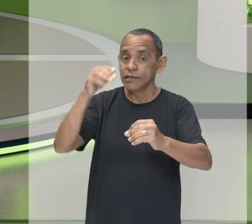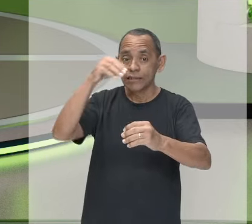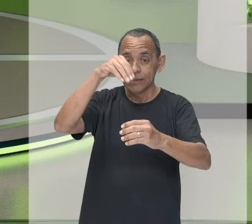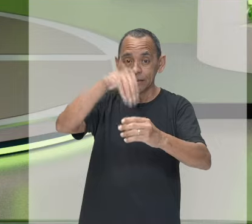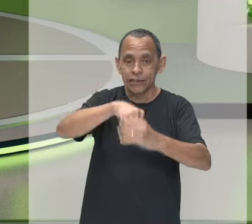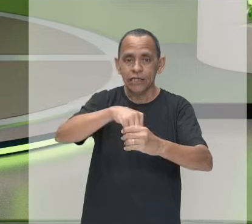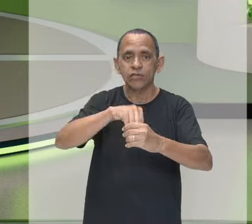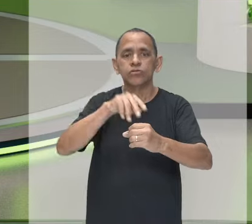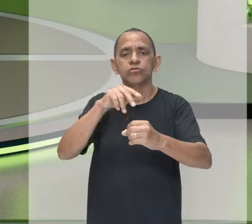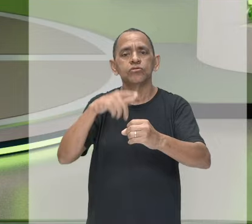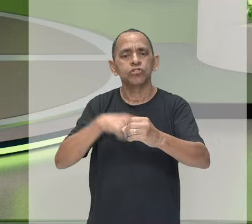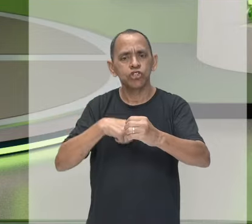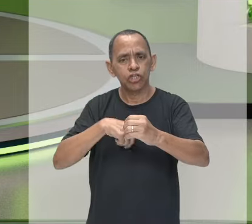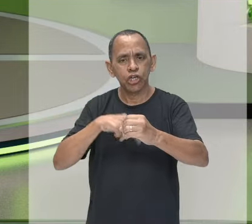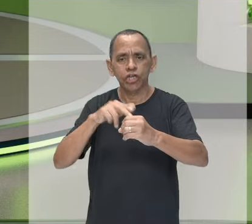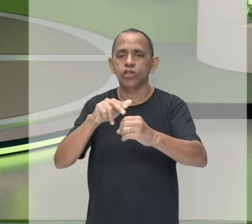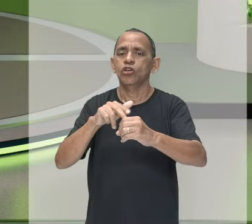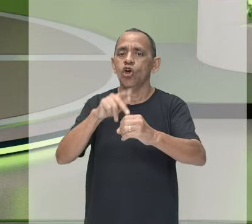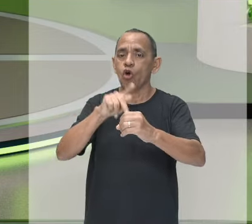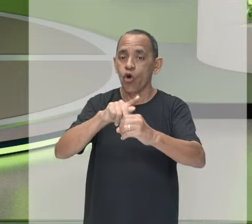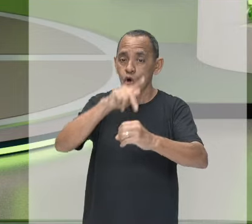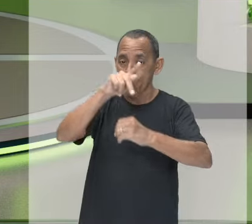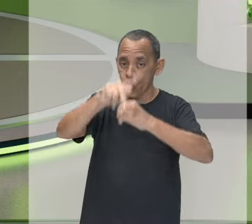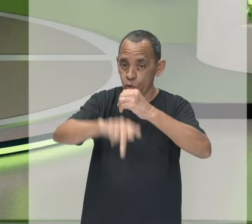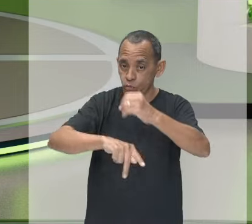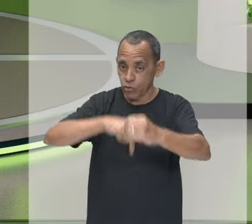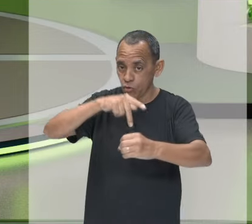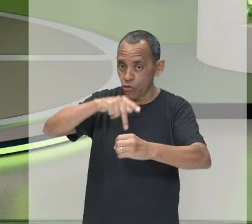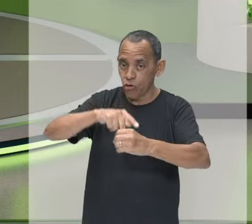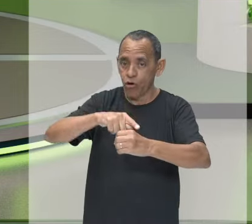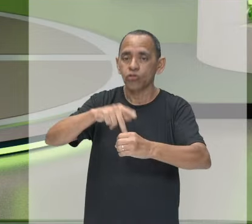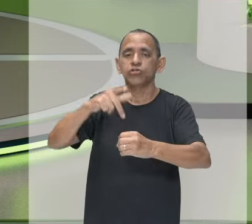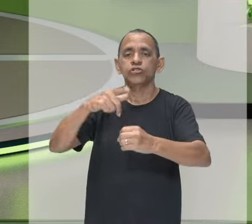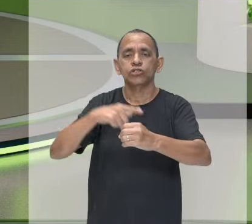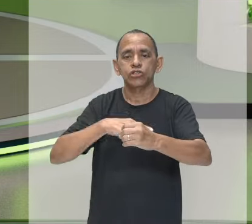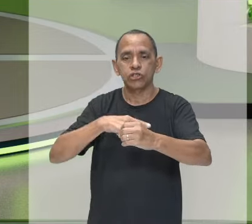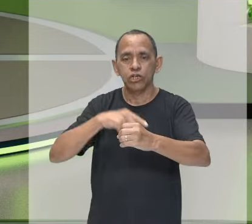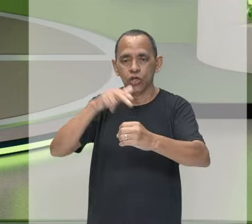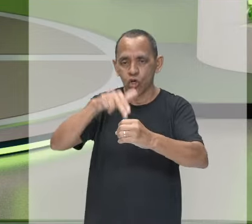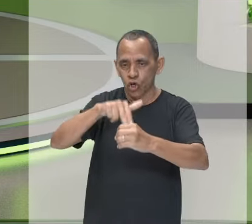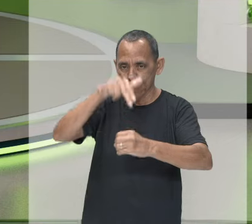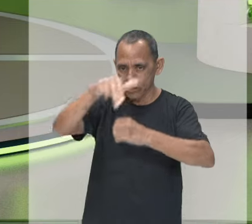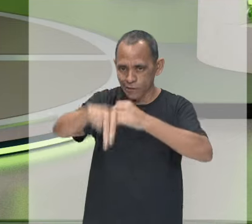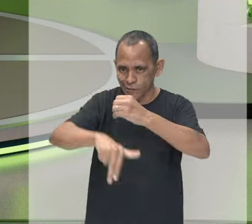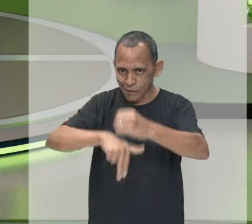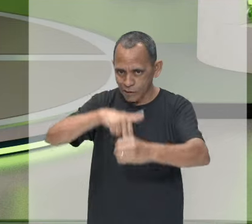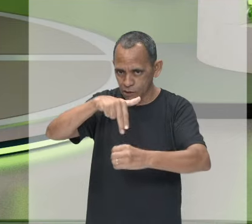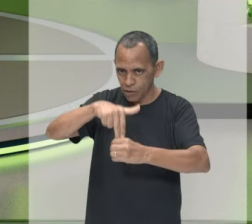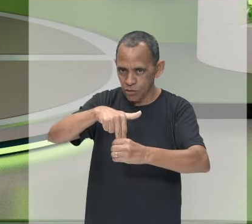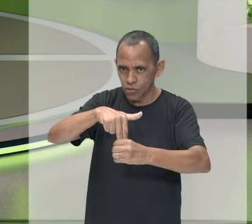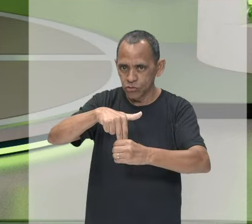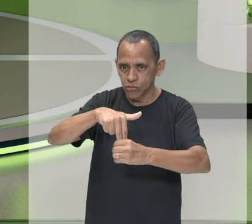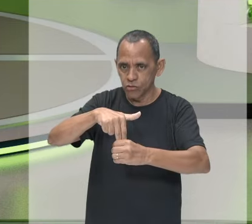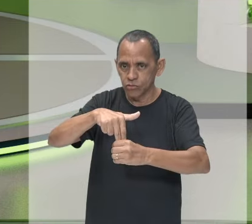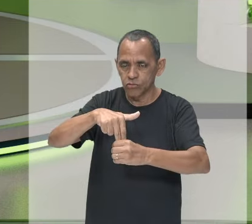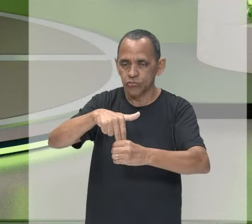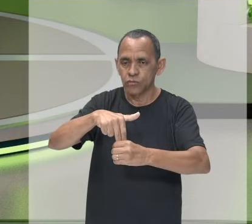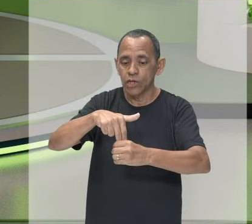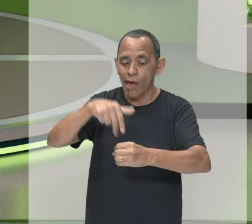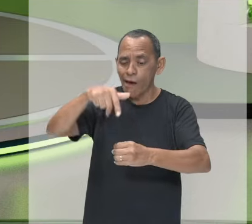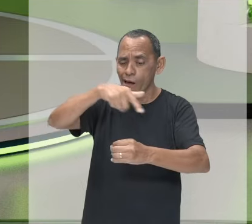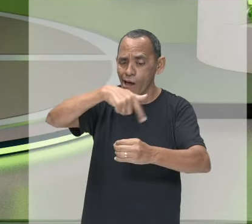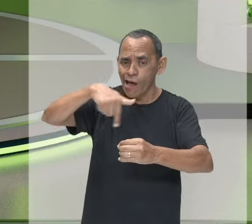Vejam que o átomo, ele tem, ele está dividido aí, ele tem essa divisão, ou seja, ele tem o núcleo,